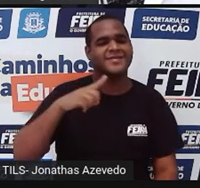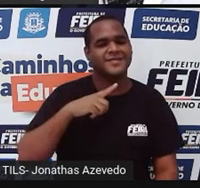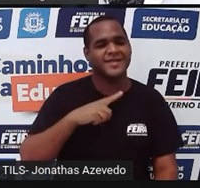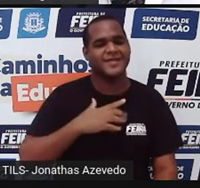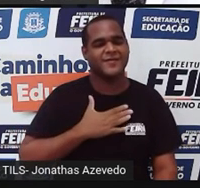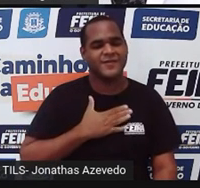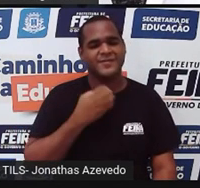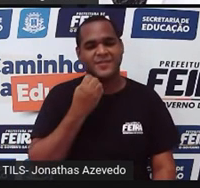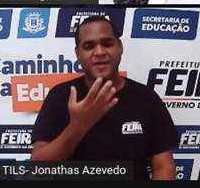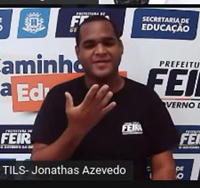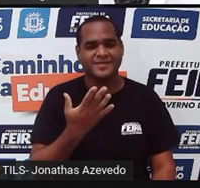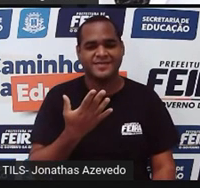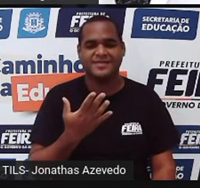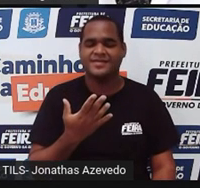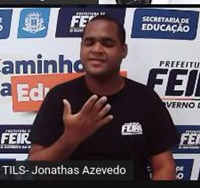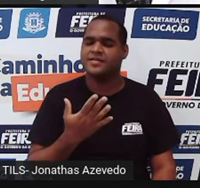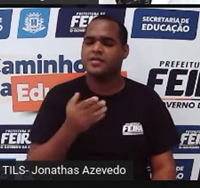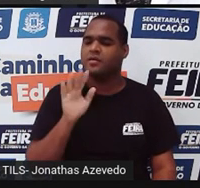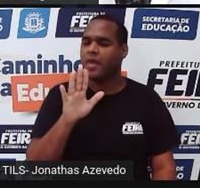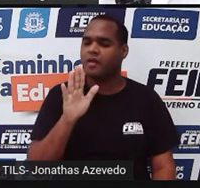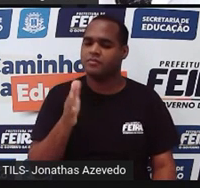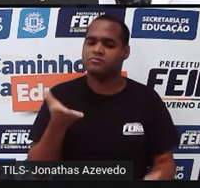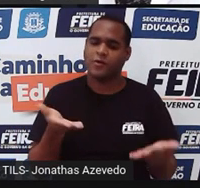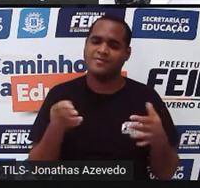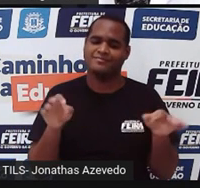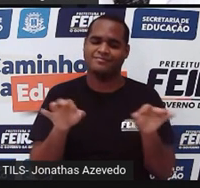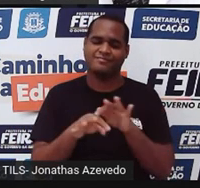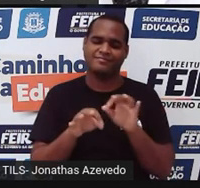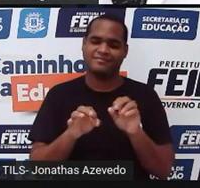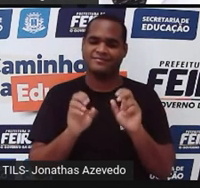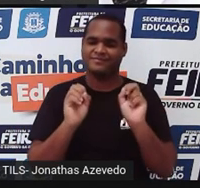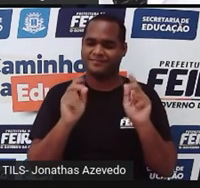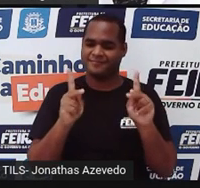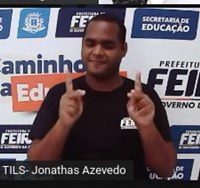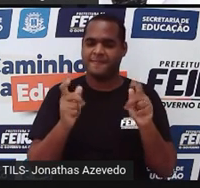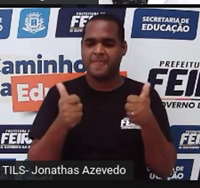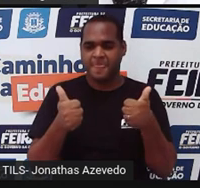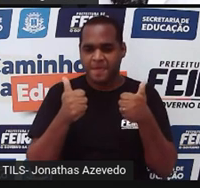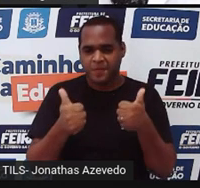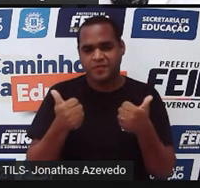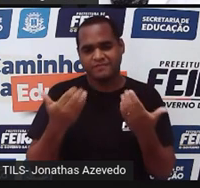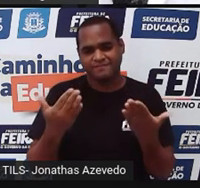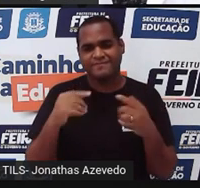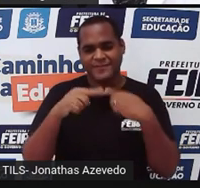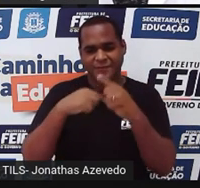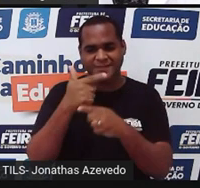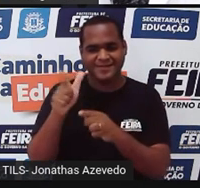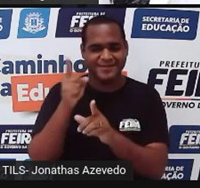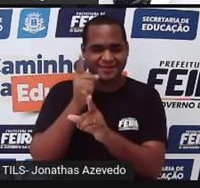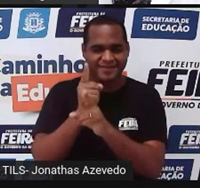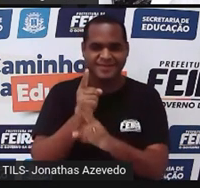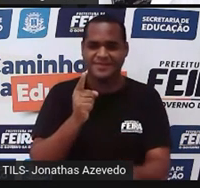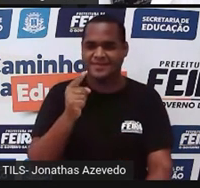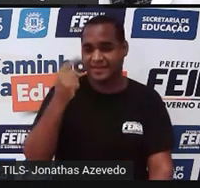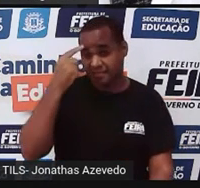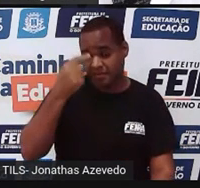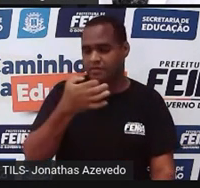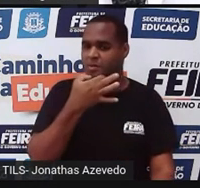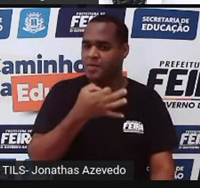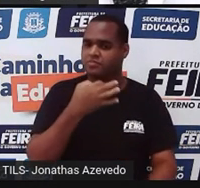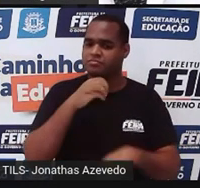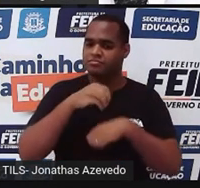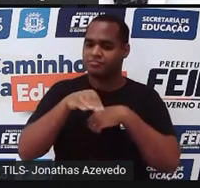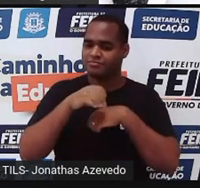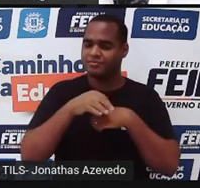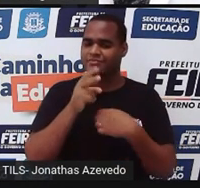ok? Mas a gente vai ficar por aqui tá bom? Desde já até a próxima o recado continua o mesmo